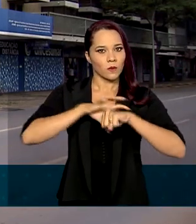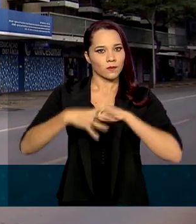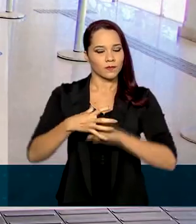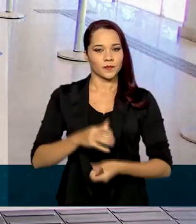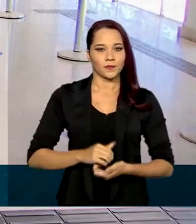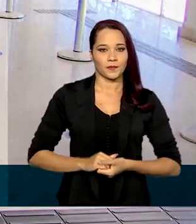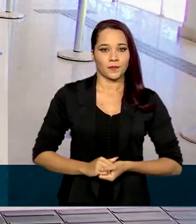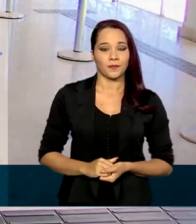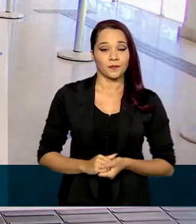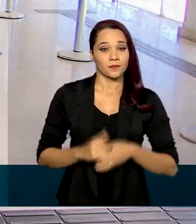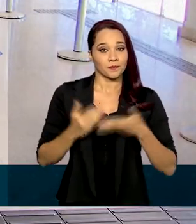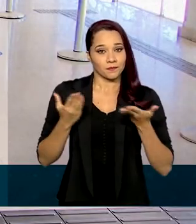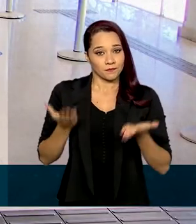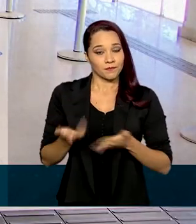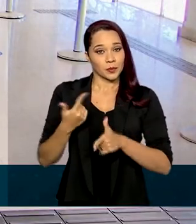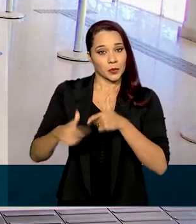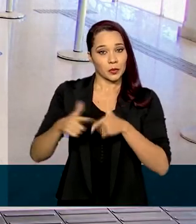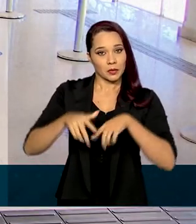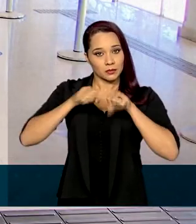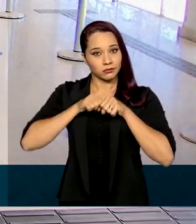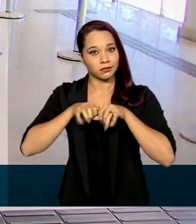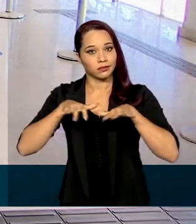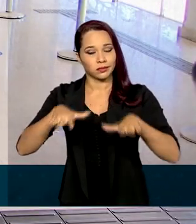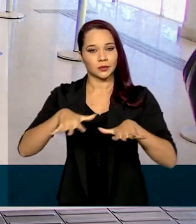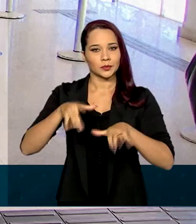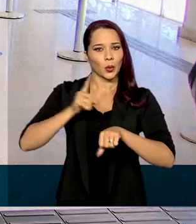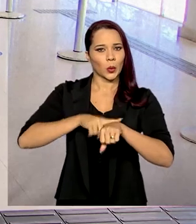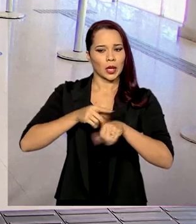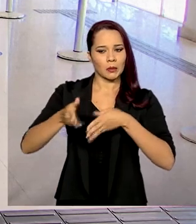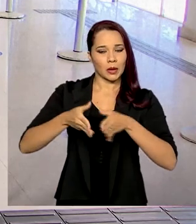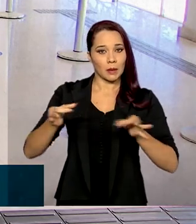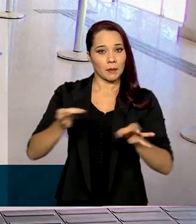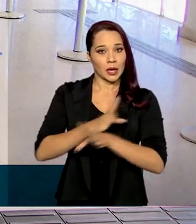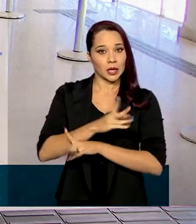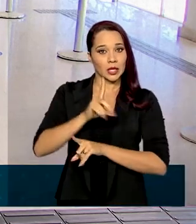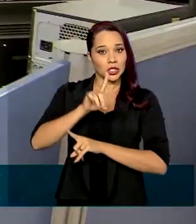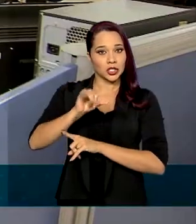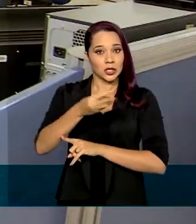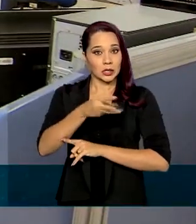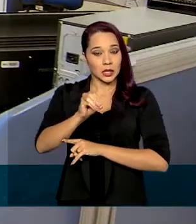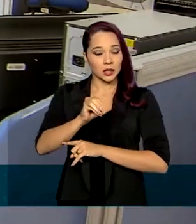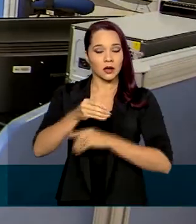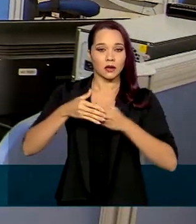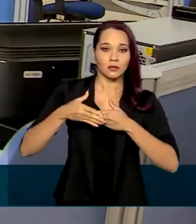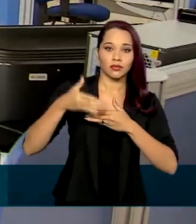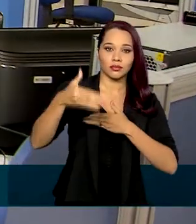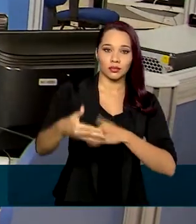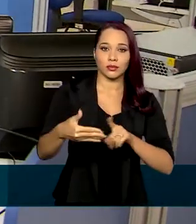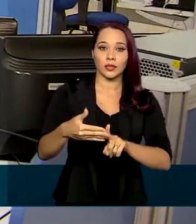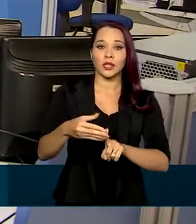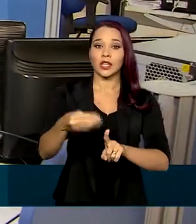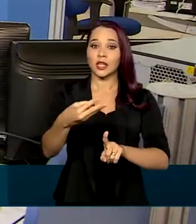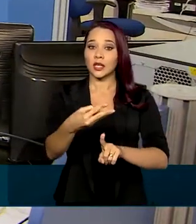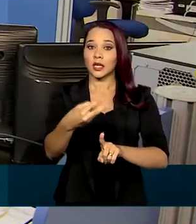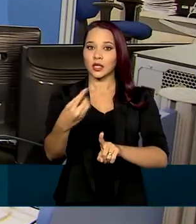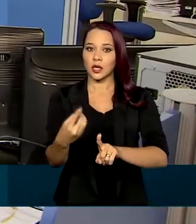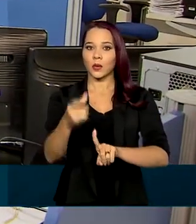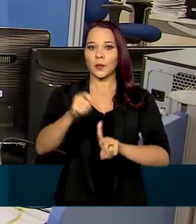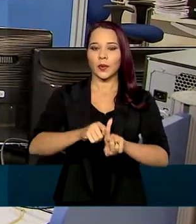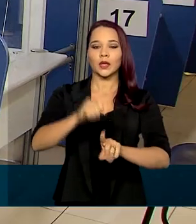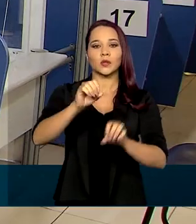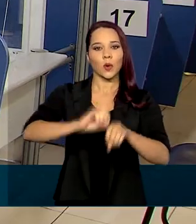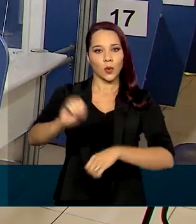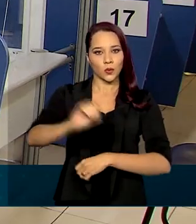-19. Por causa da pandemia, o prazo, que acabaria no próximo dia 30, foi prorrogado até 31 de